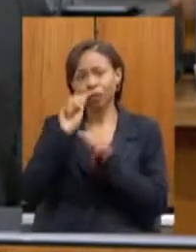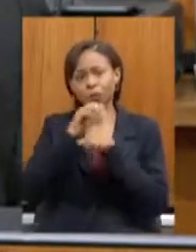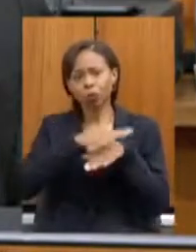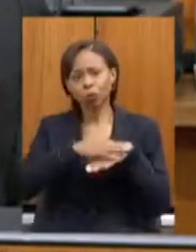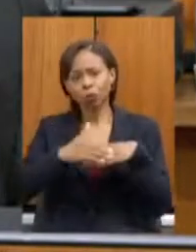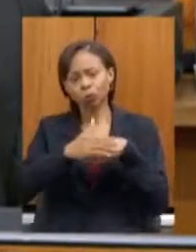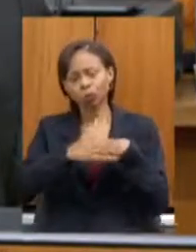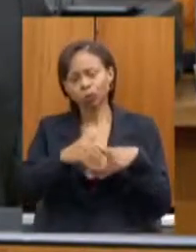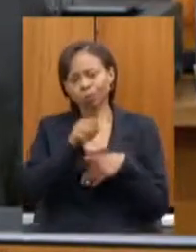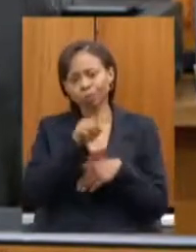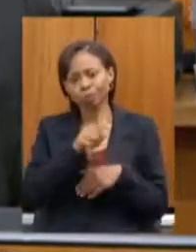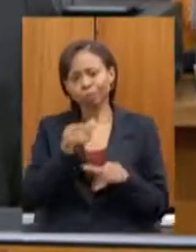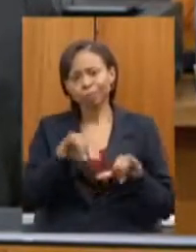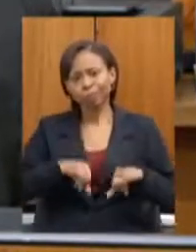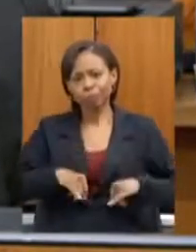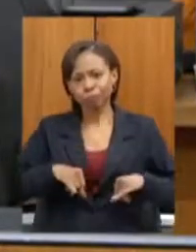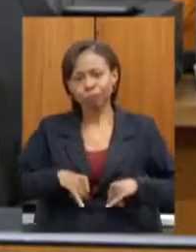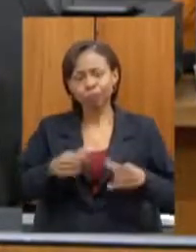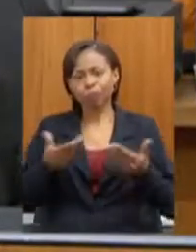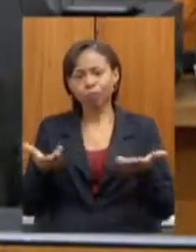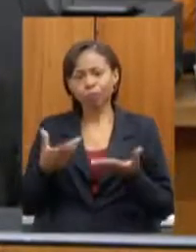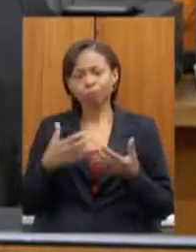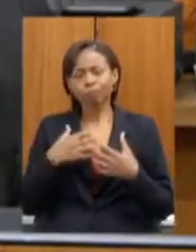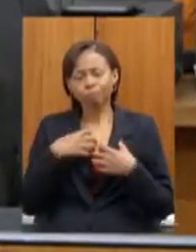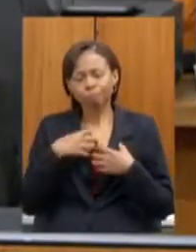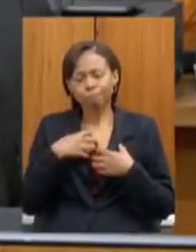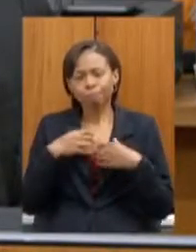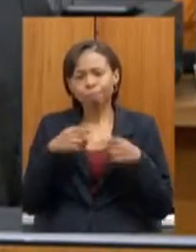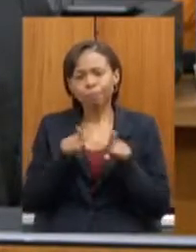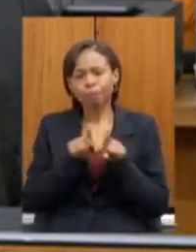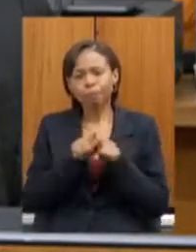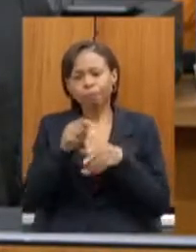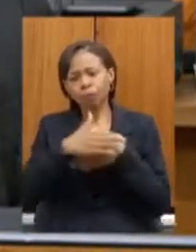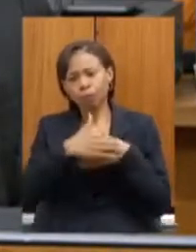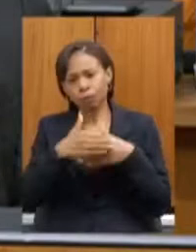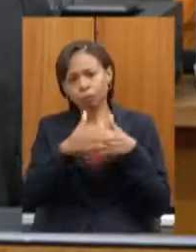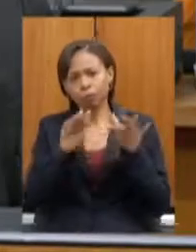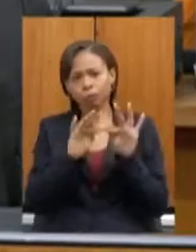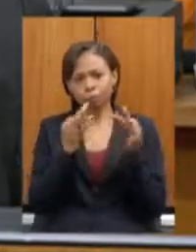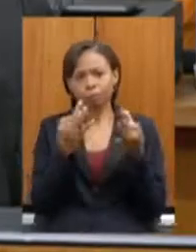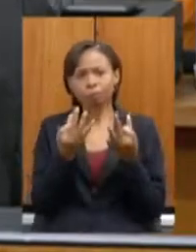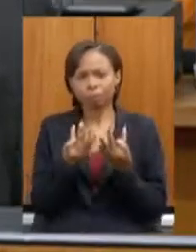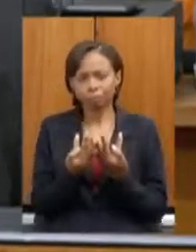momento de tanta dor, confortar os familiares e amigos também.